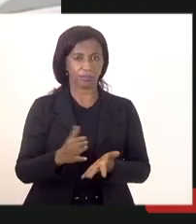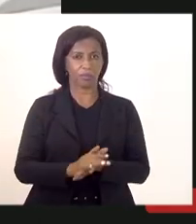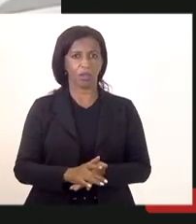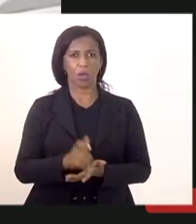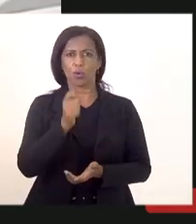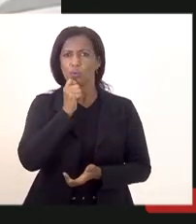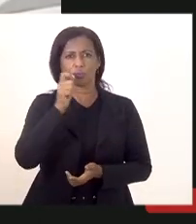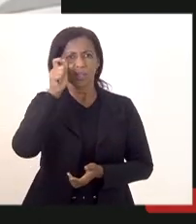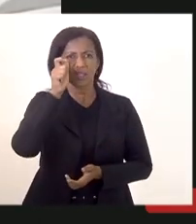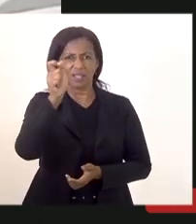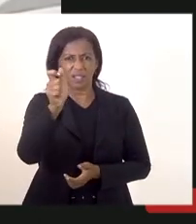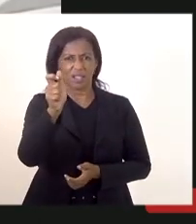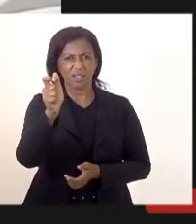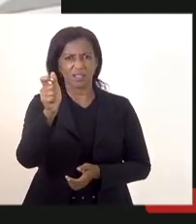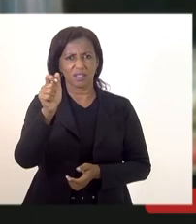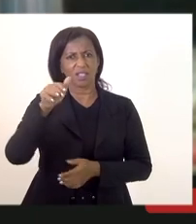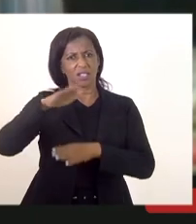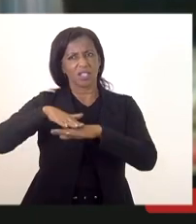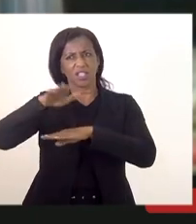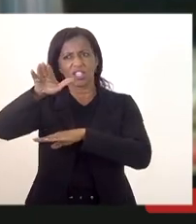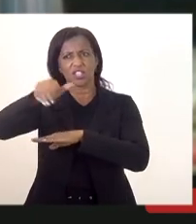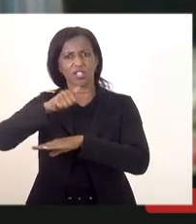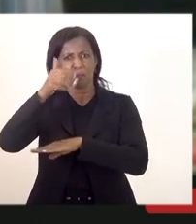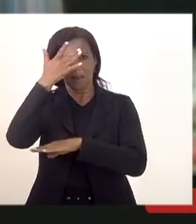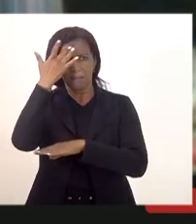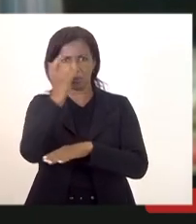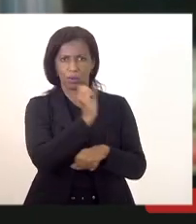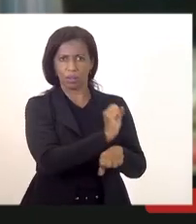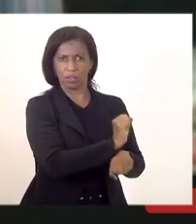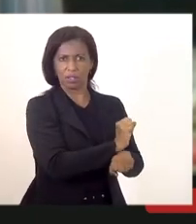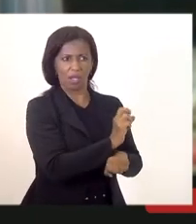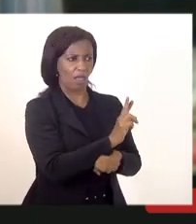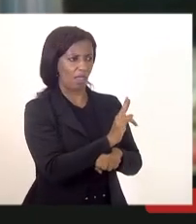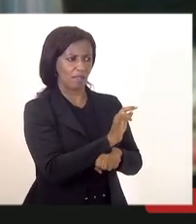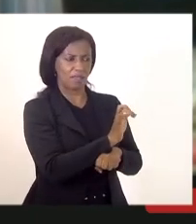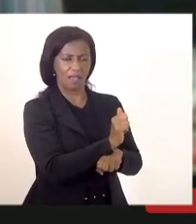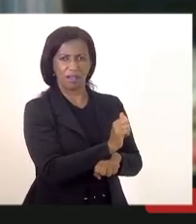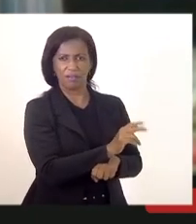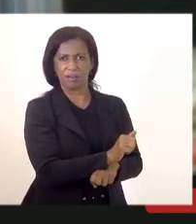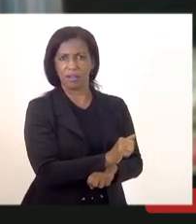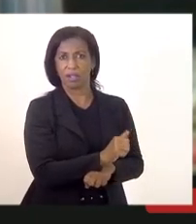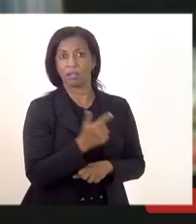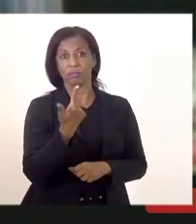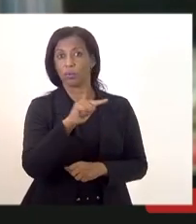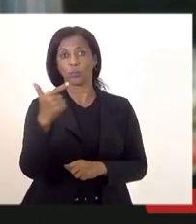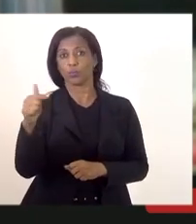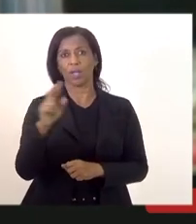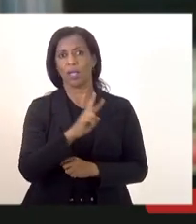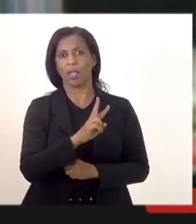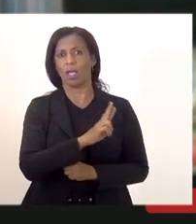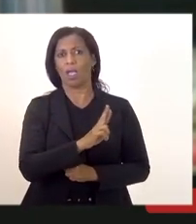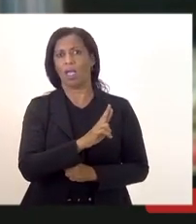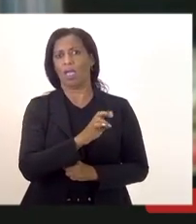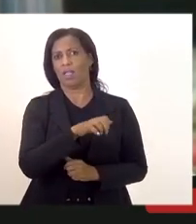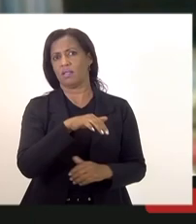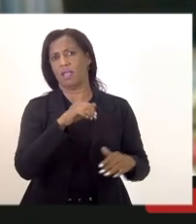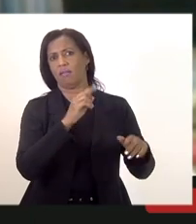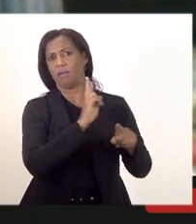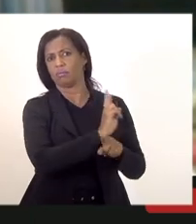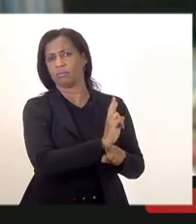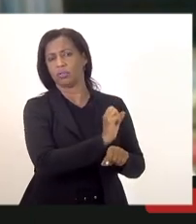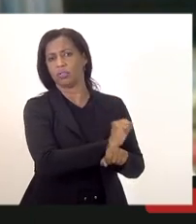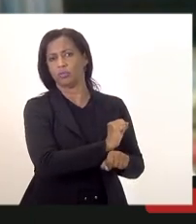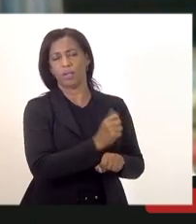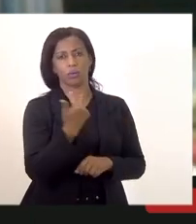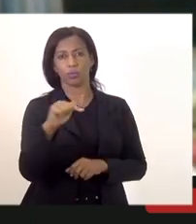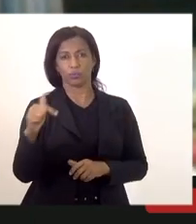interesse em chamar reservas no caso? não tem reserva o número de reservas são de 400 existe no concurso público eu por exemplo vou